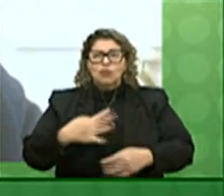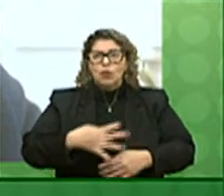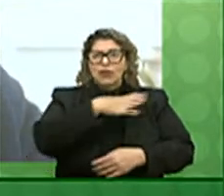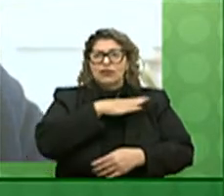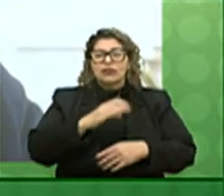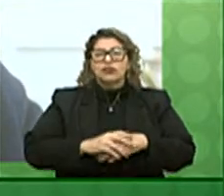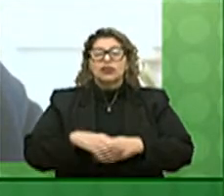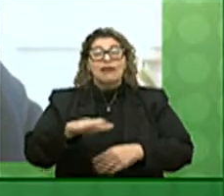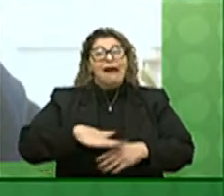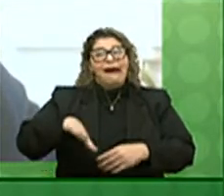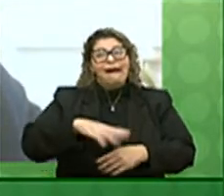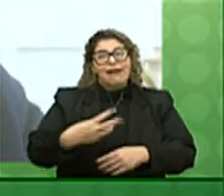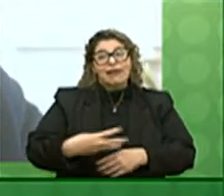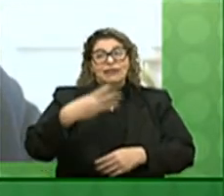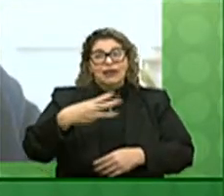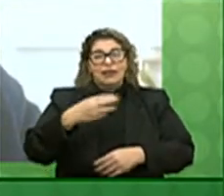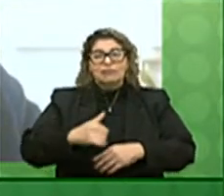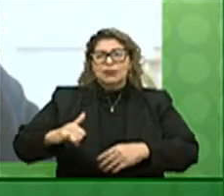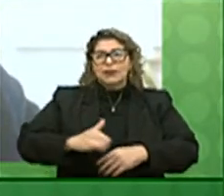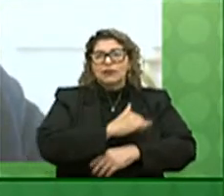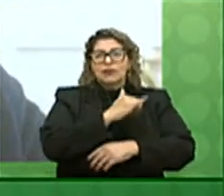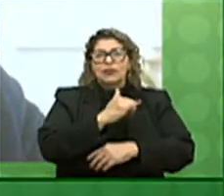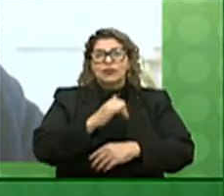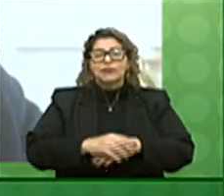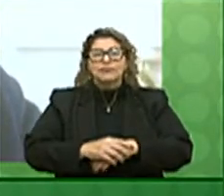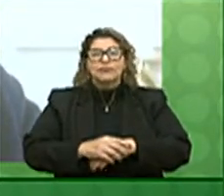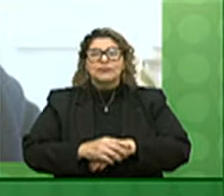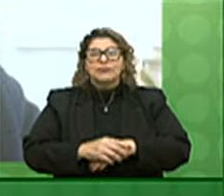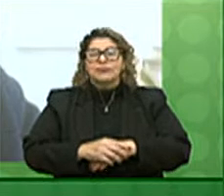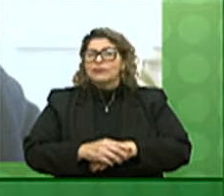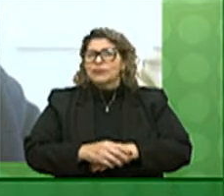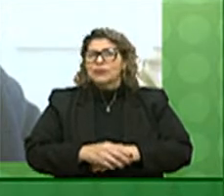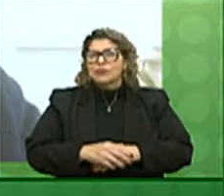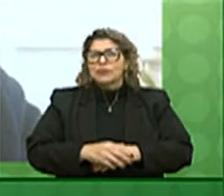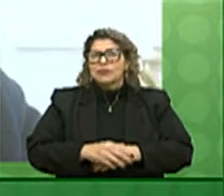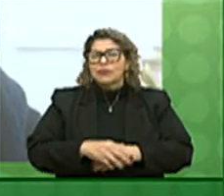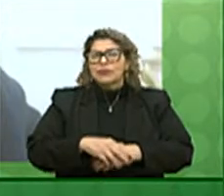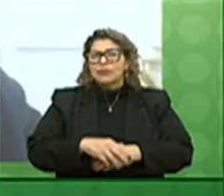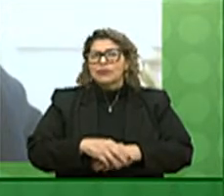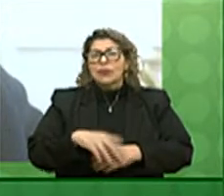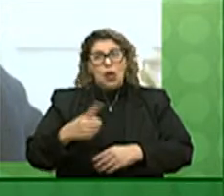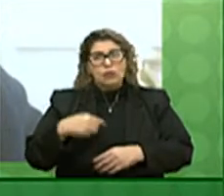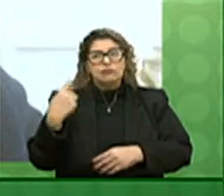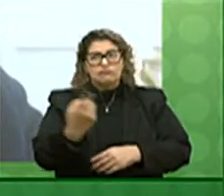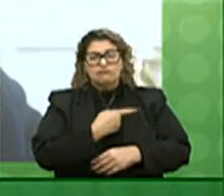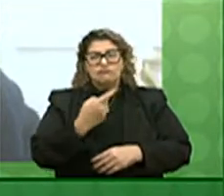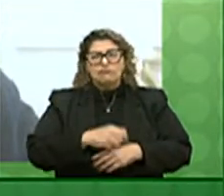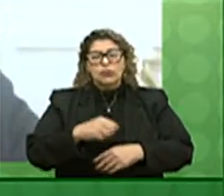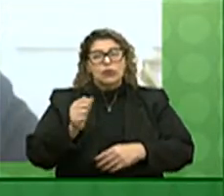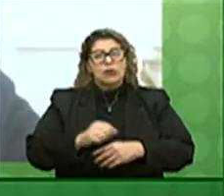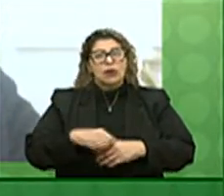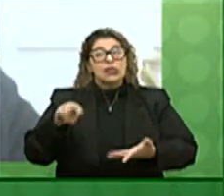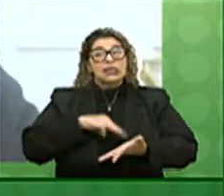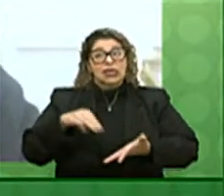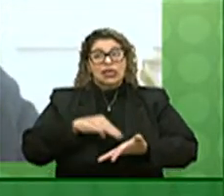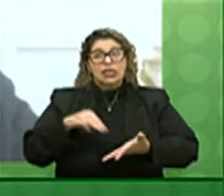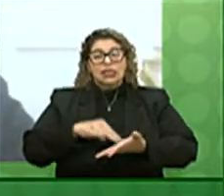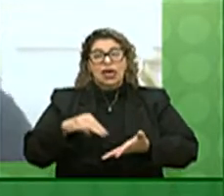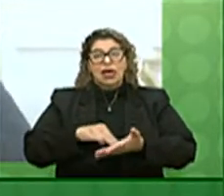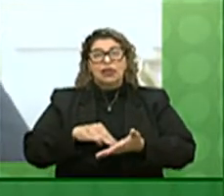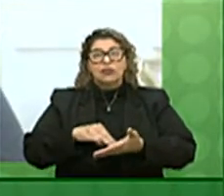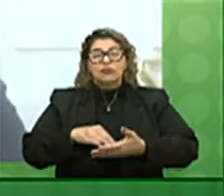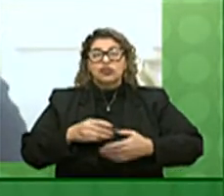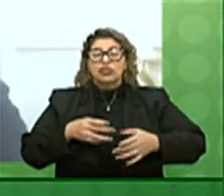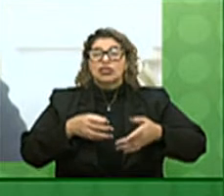da ALA 3, Brigadeiro do Ar, Mauro Dallazen, ao nosso secretário de Estado da Logística e